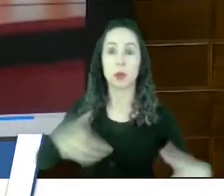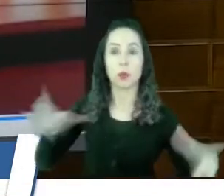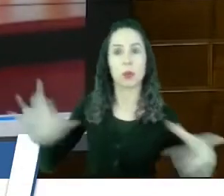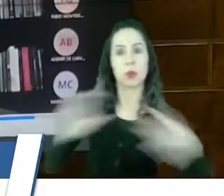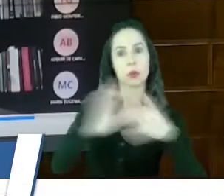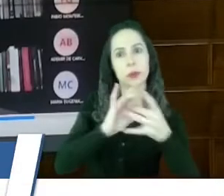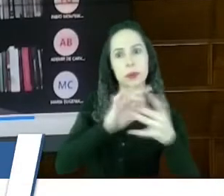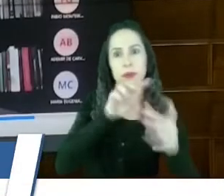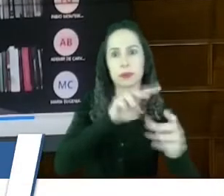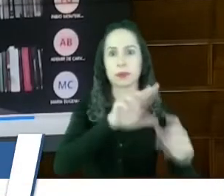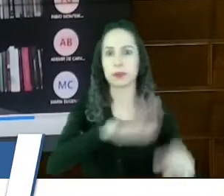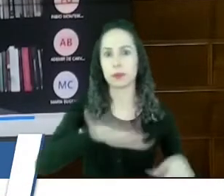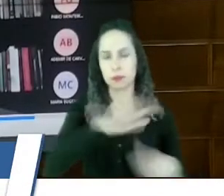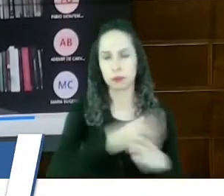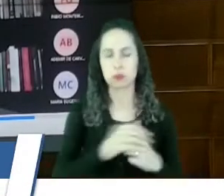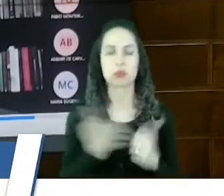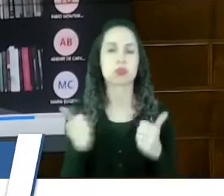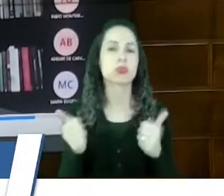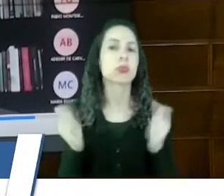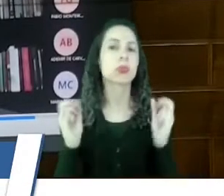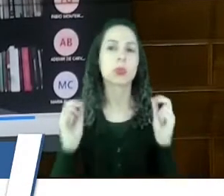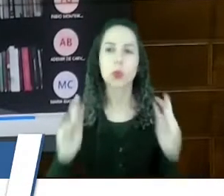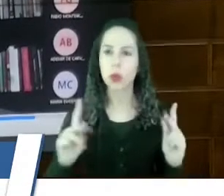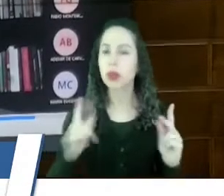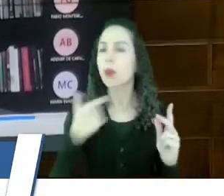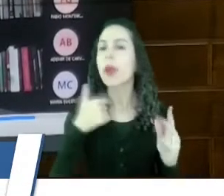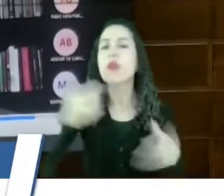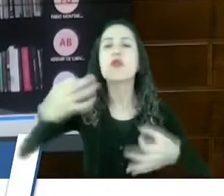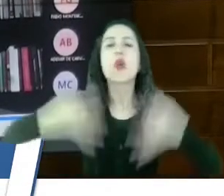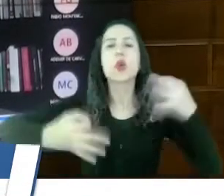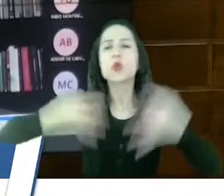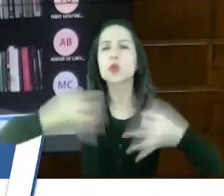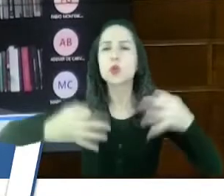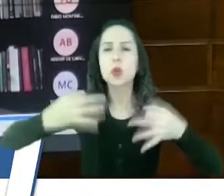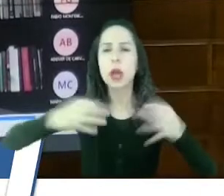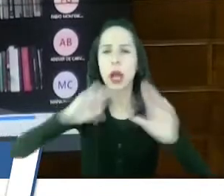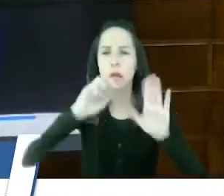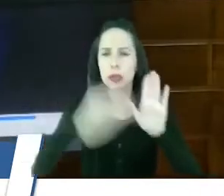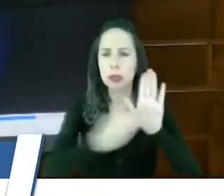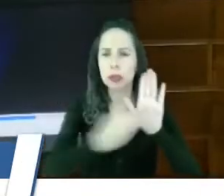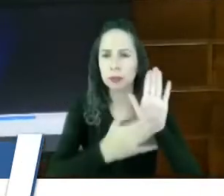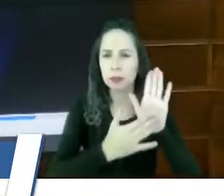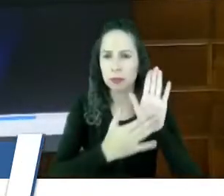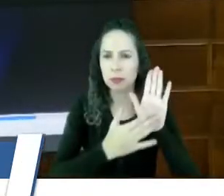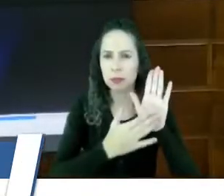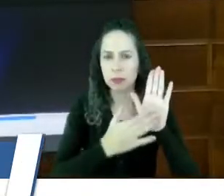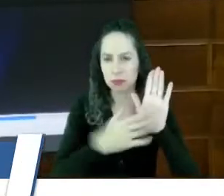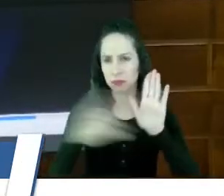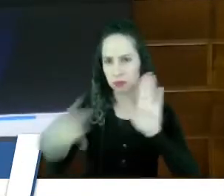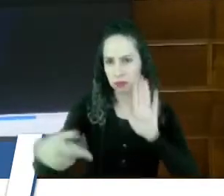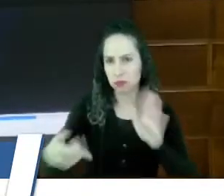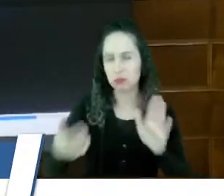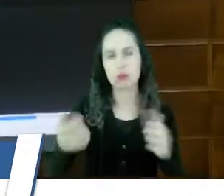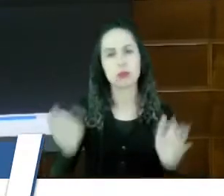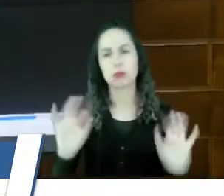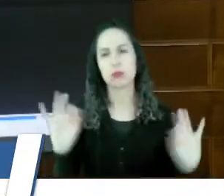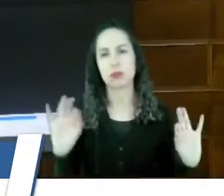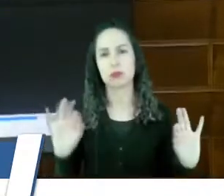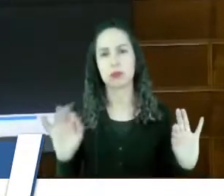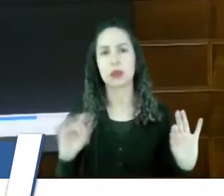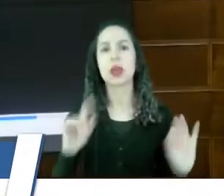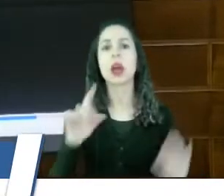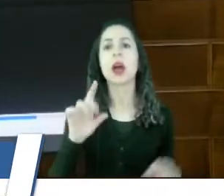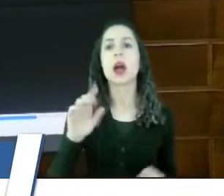Perfeito. Então, eu não vou submeter a julgamento a essa questão proposta pelo desembargador Aquino. Desembargador